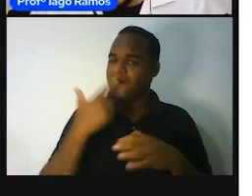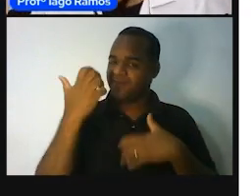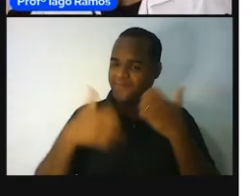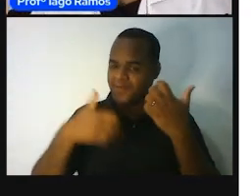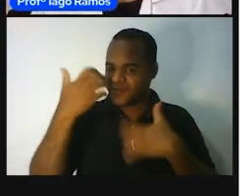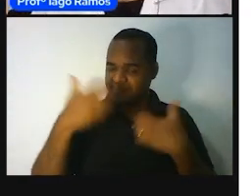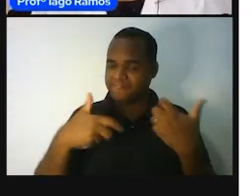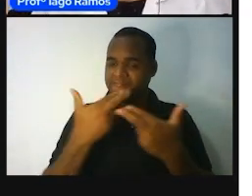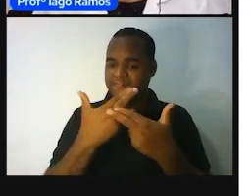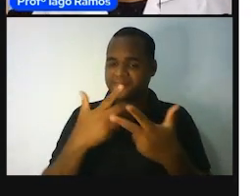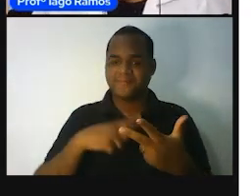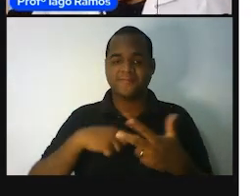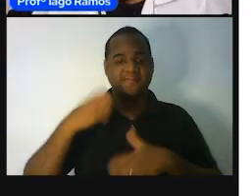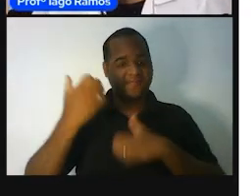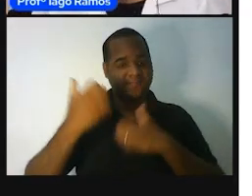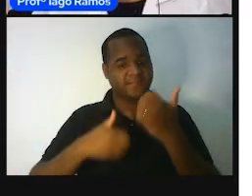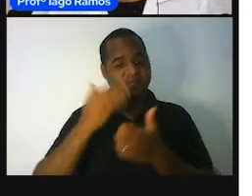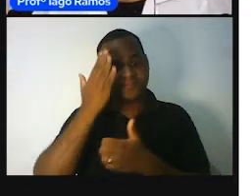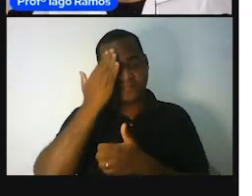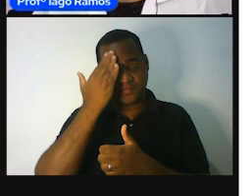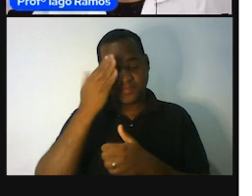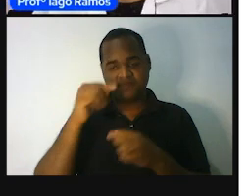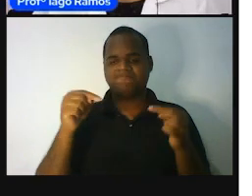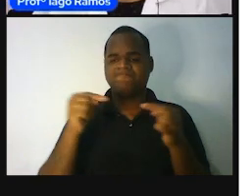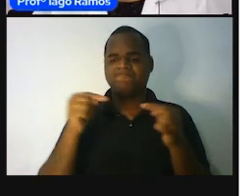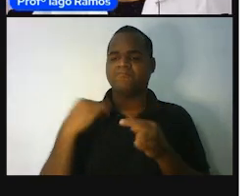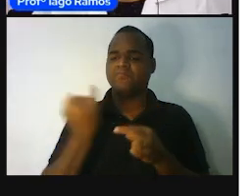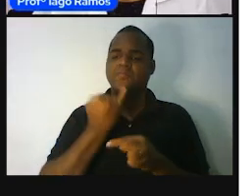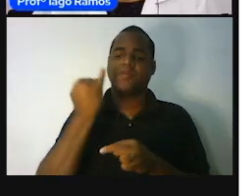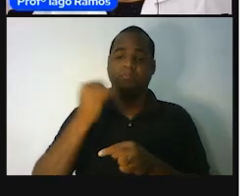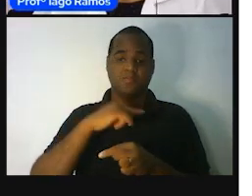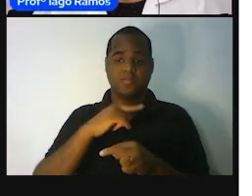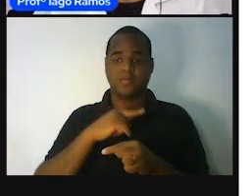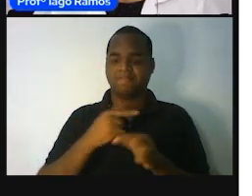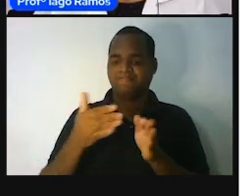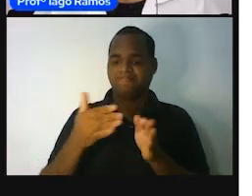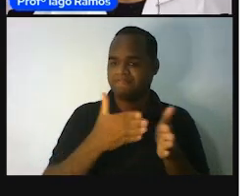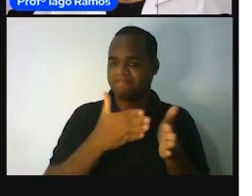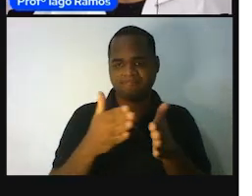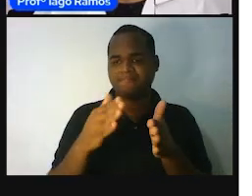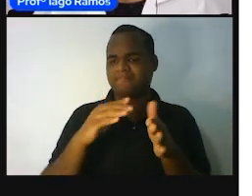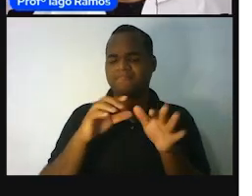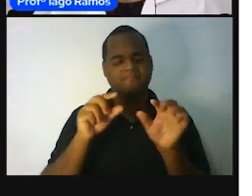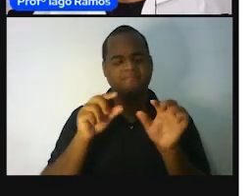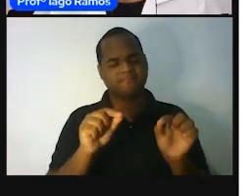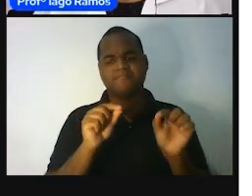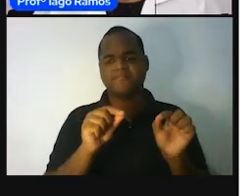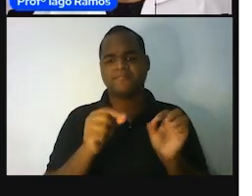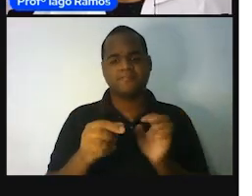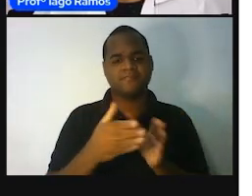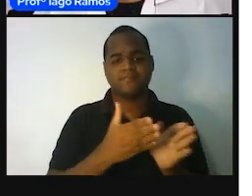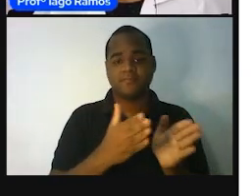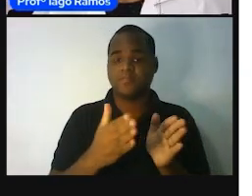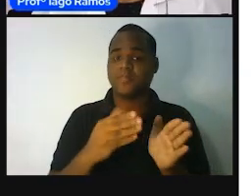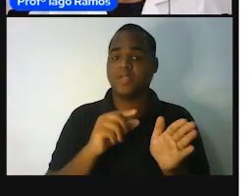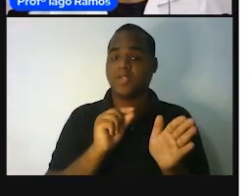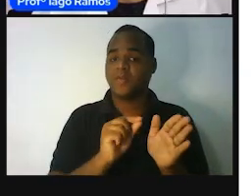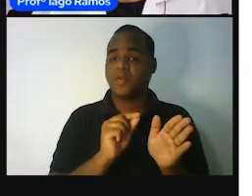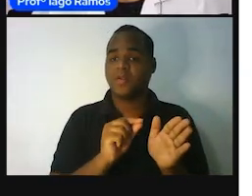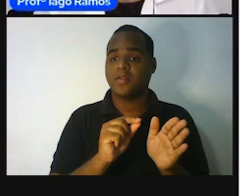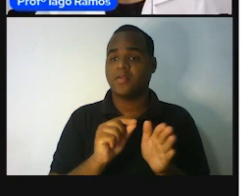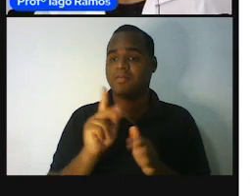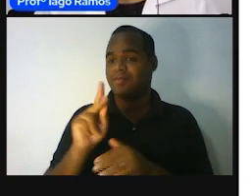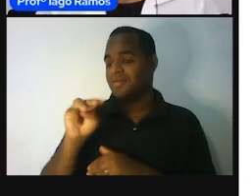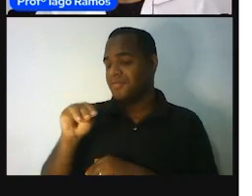já sabe que a medida mais adequada para a minha estrada, né? A unidade mais adequada para a minha estrada é o